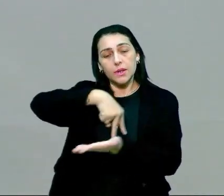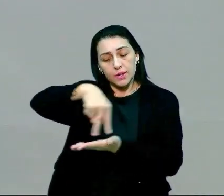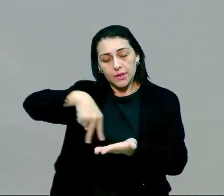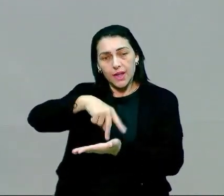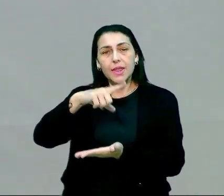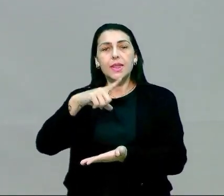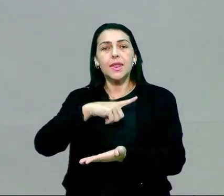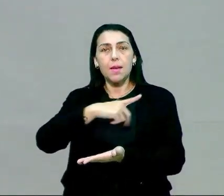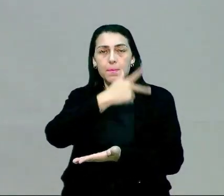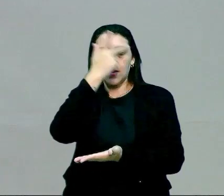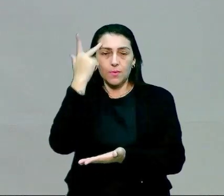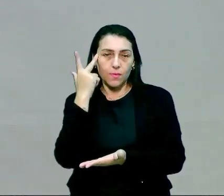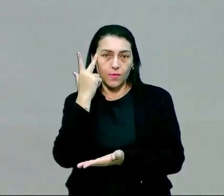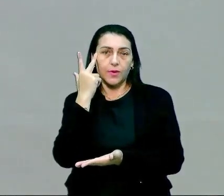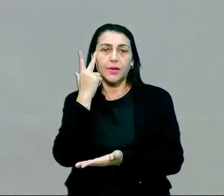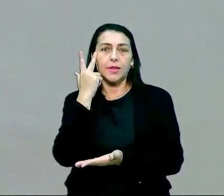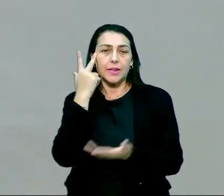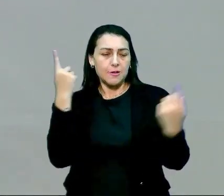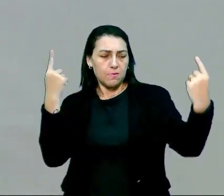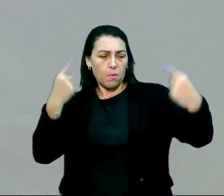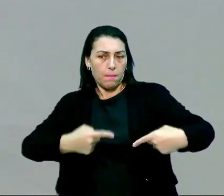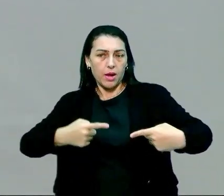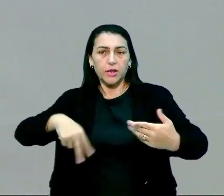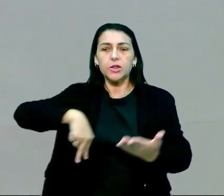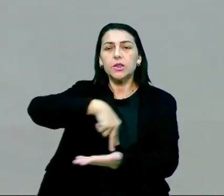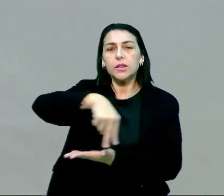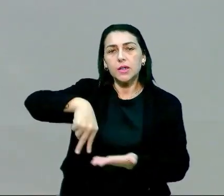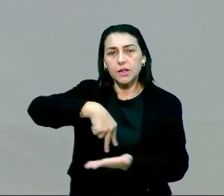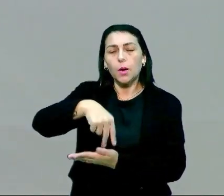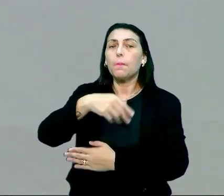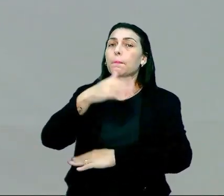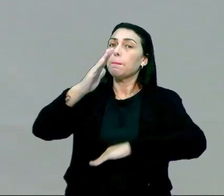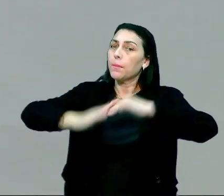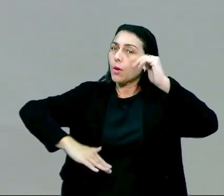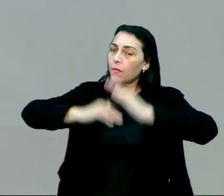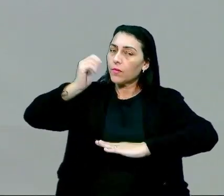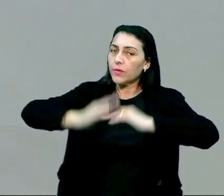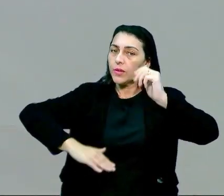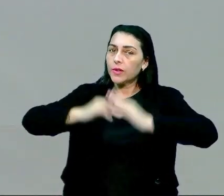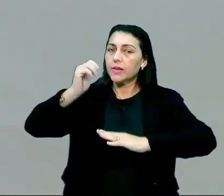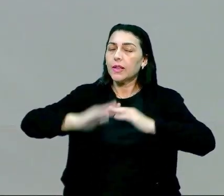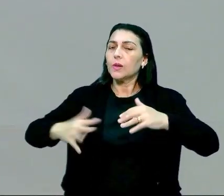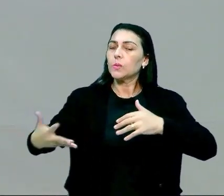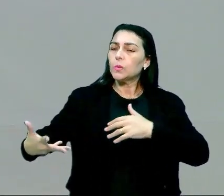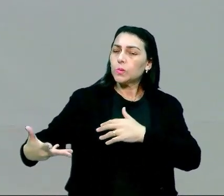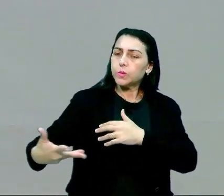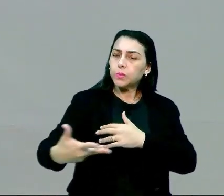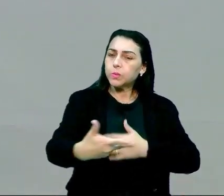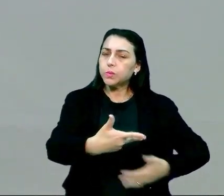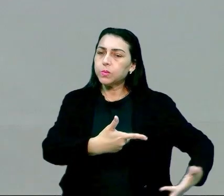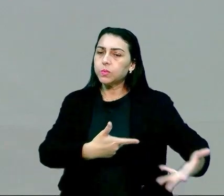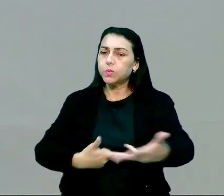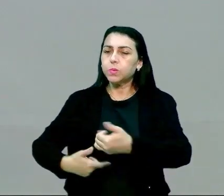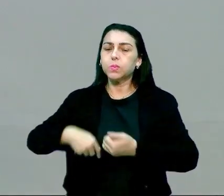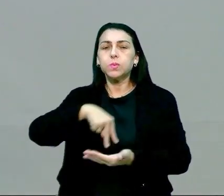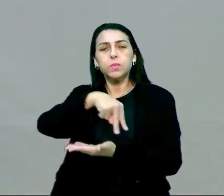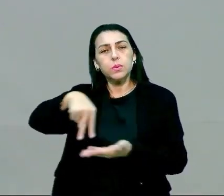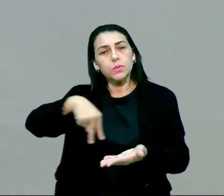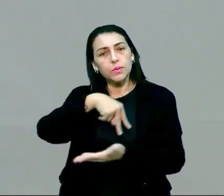dançar, tem gente que compete em dança, aqueles são profissionais e eles acabam articulando a